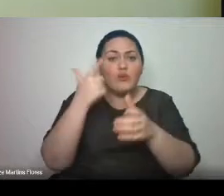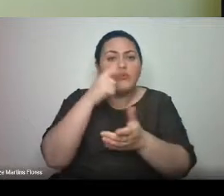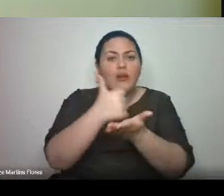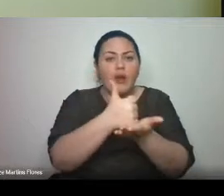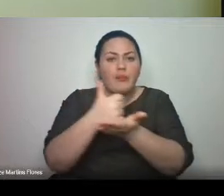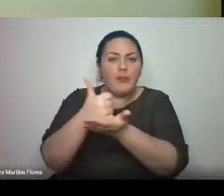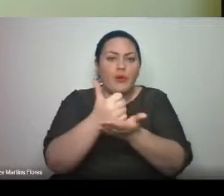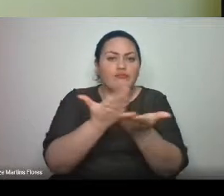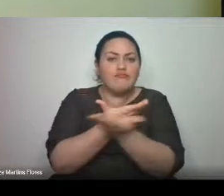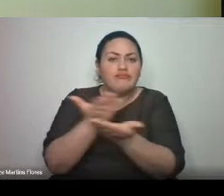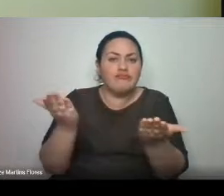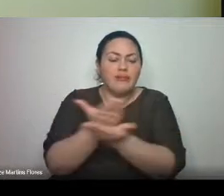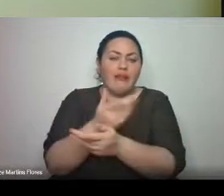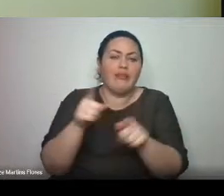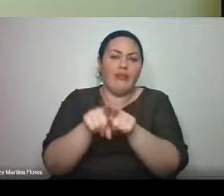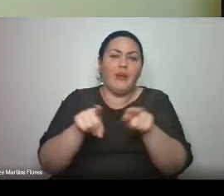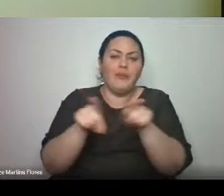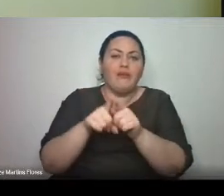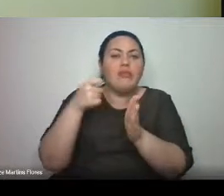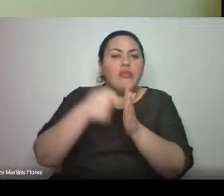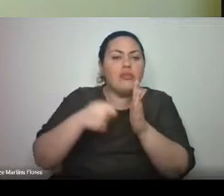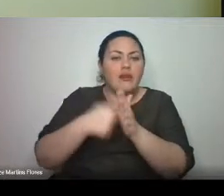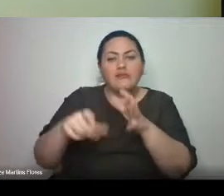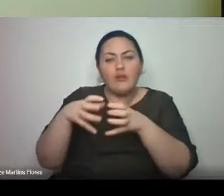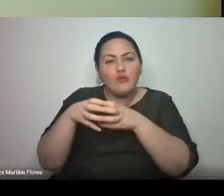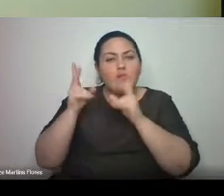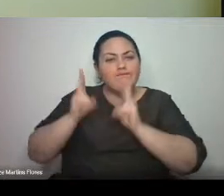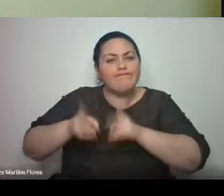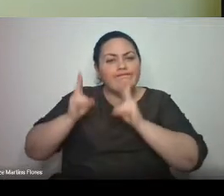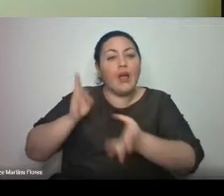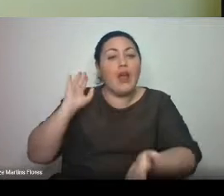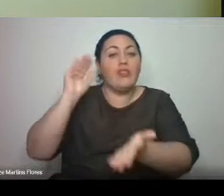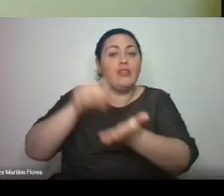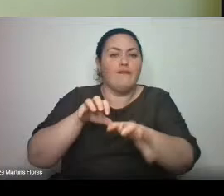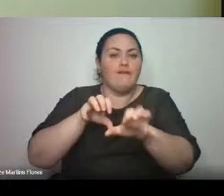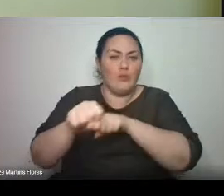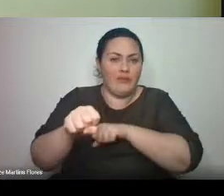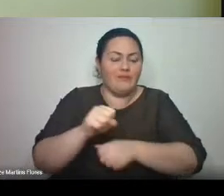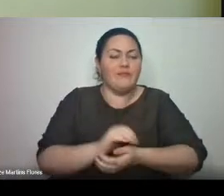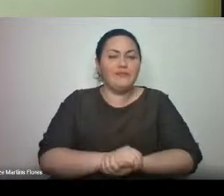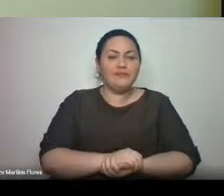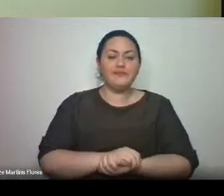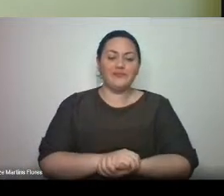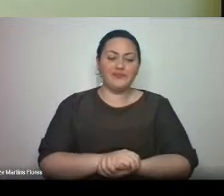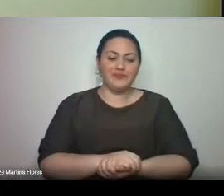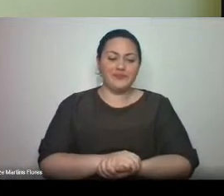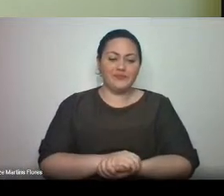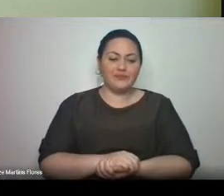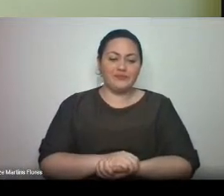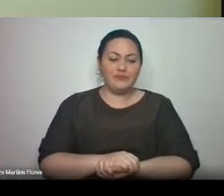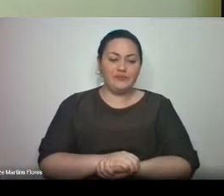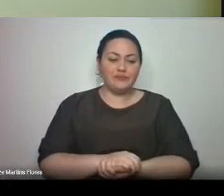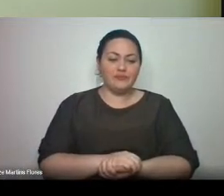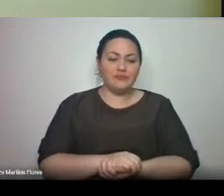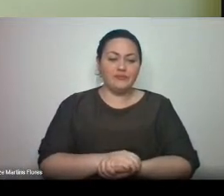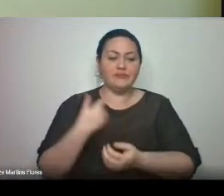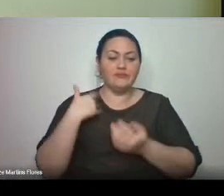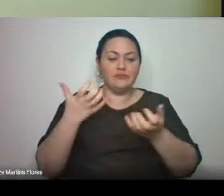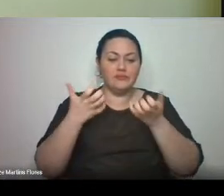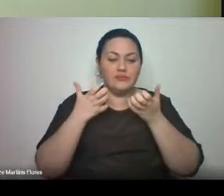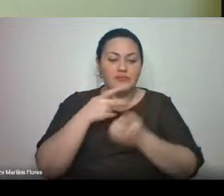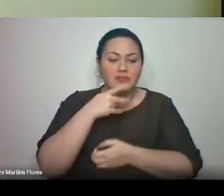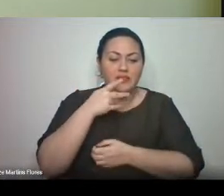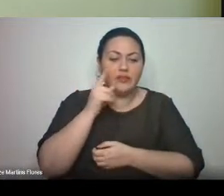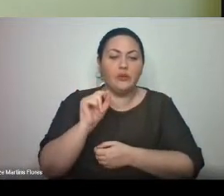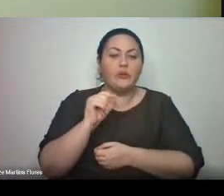compartilhamento, a tentativa de todo mundo chegar junto até o final. E eu queria dizer que o que tem de igual também,